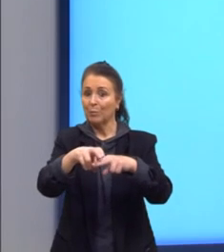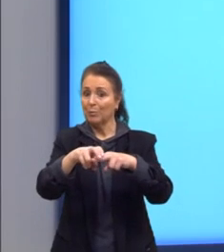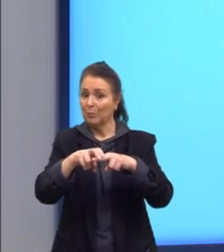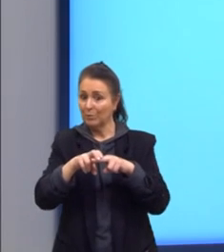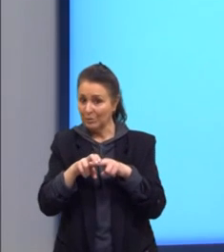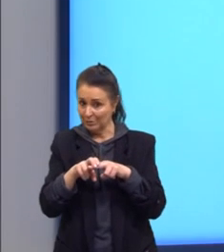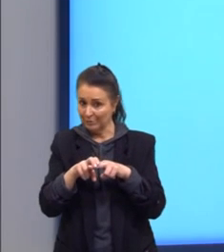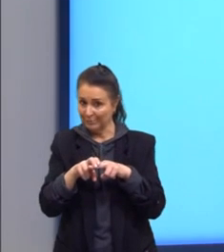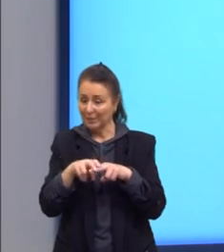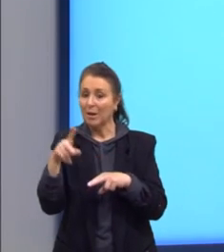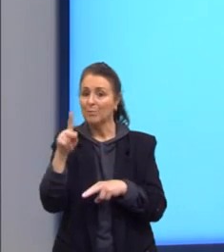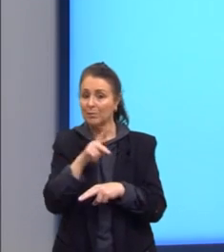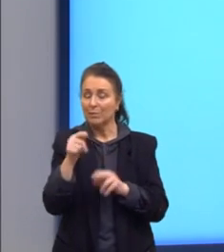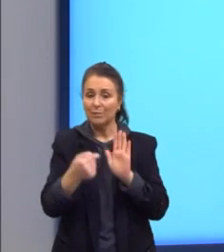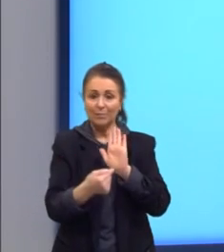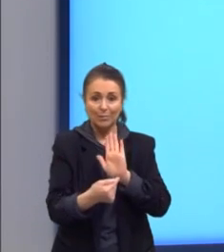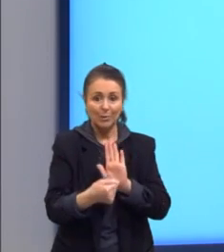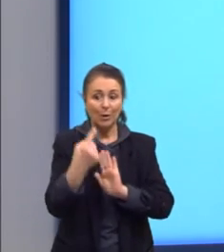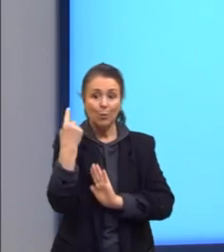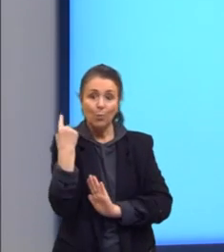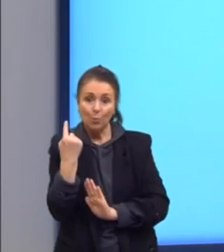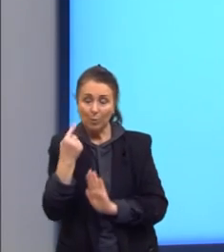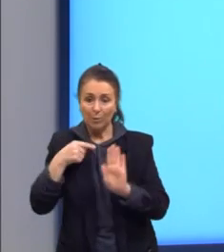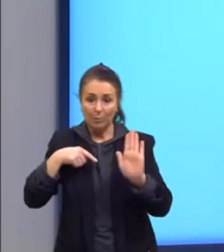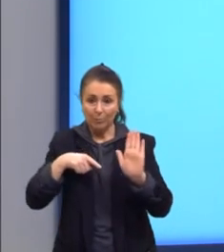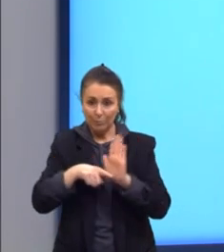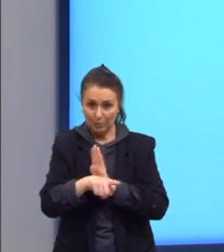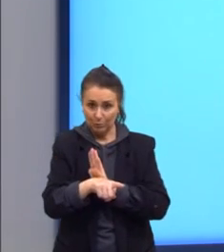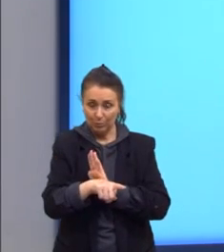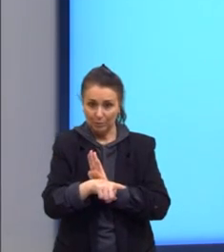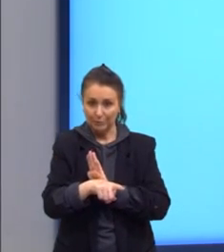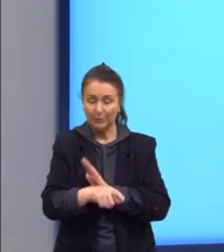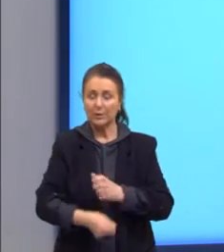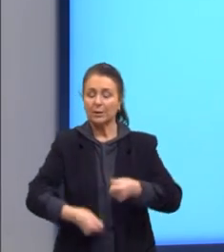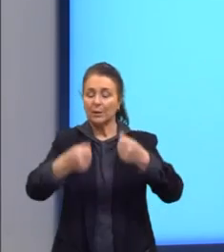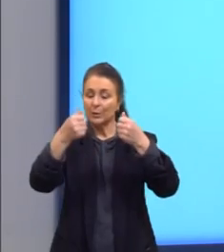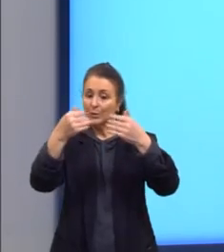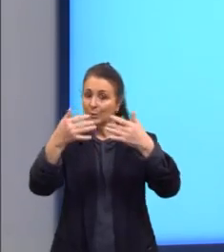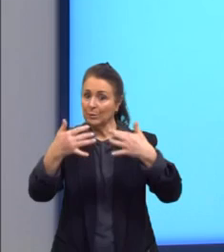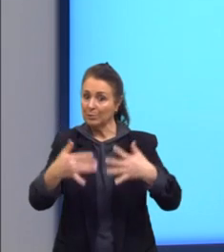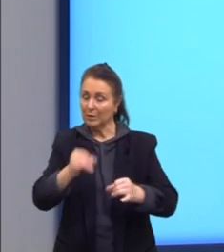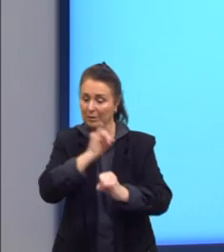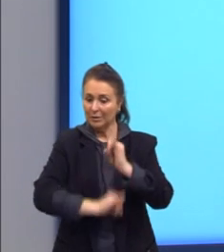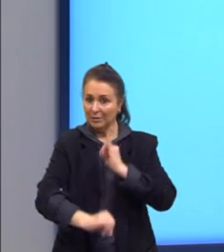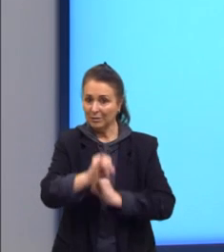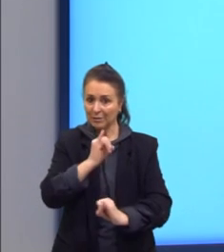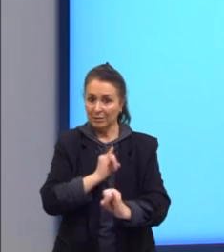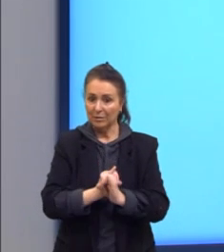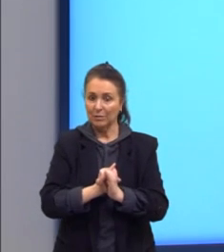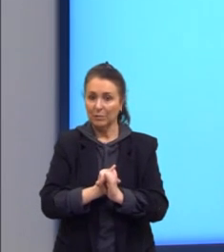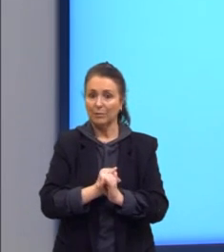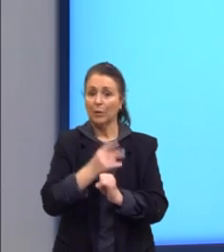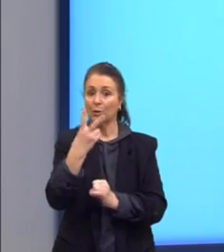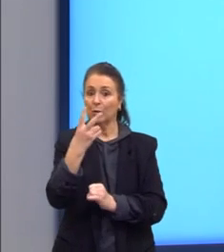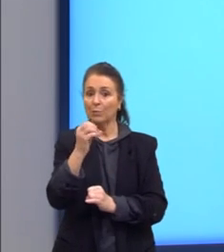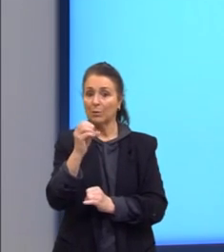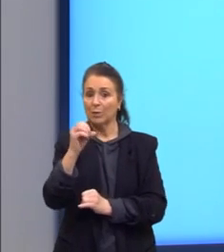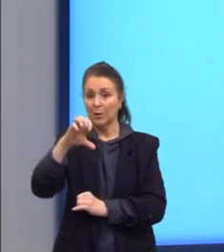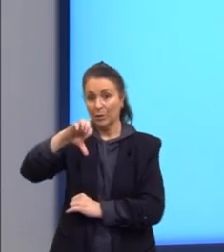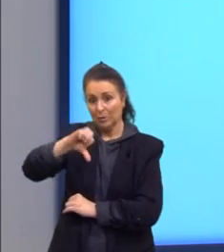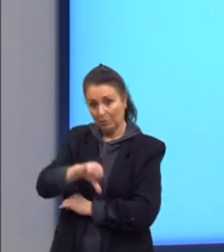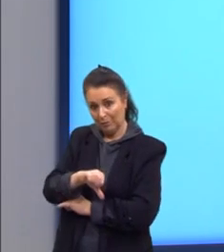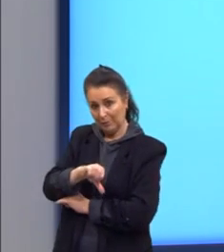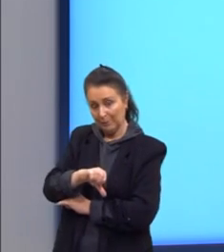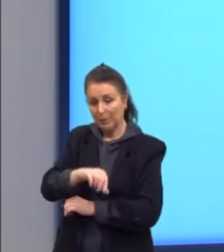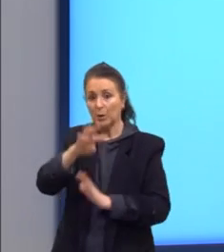eu trouxe uma questão que a gente vai ter falando sobre isso. Enem 2009. O texto